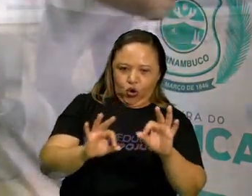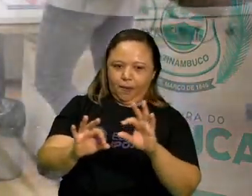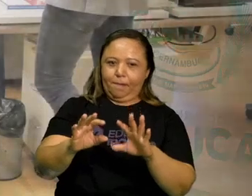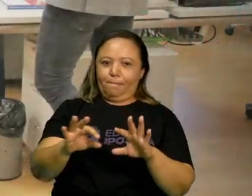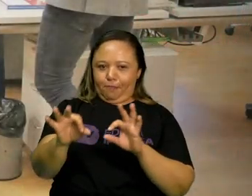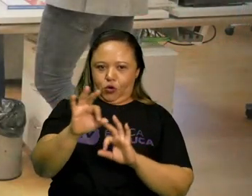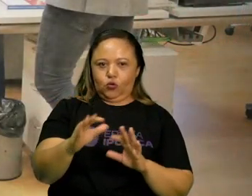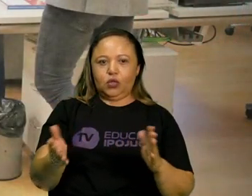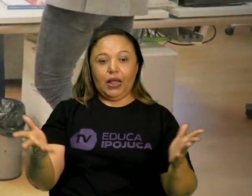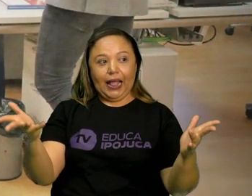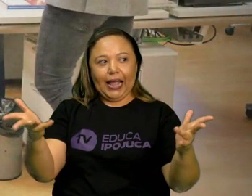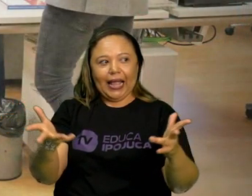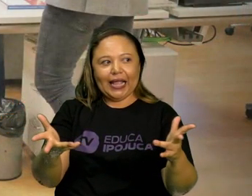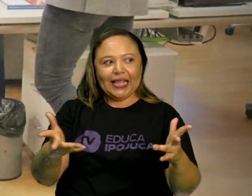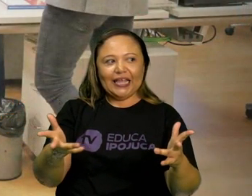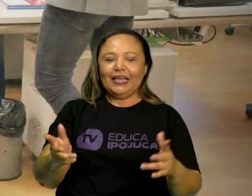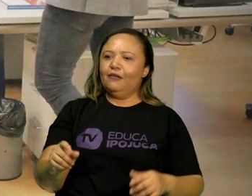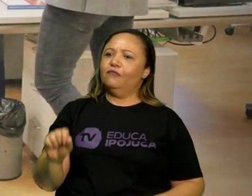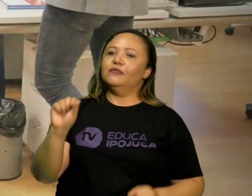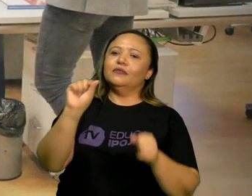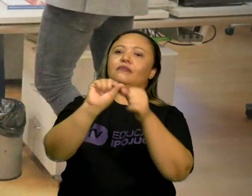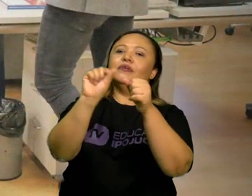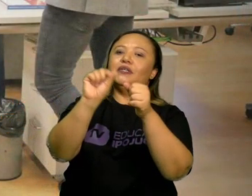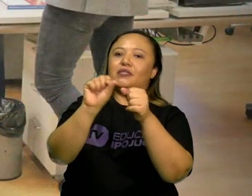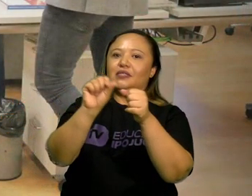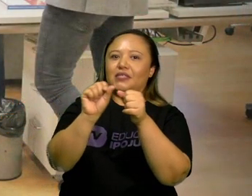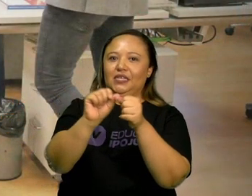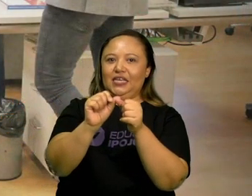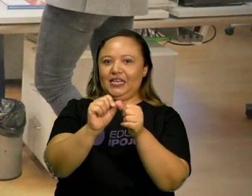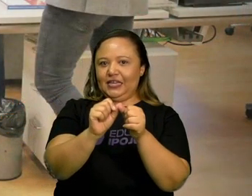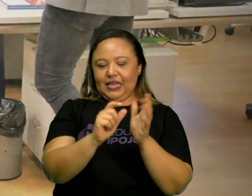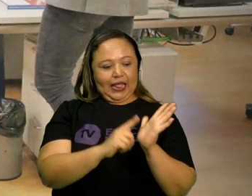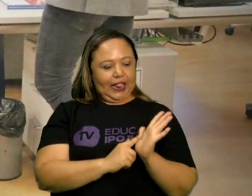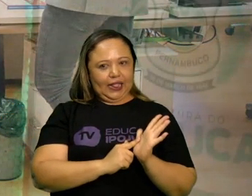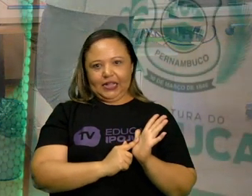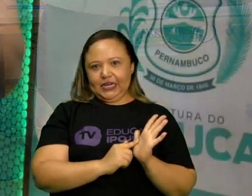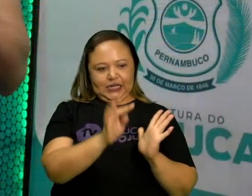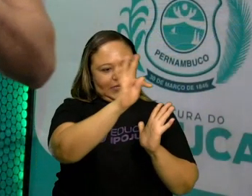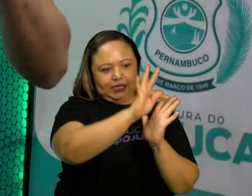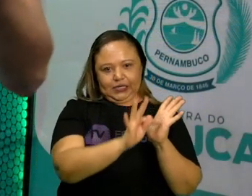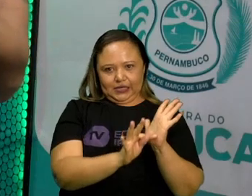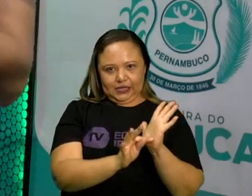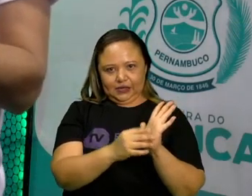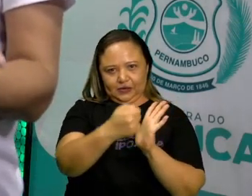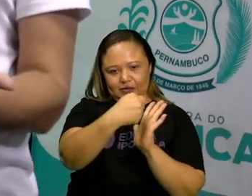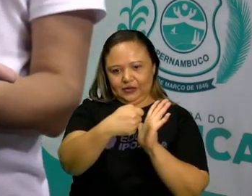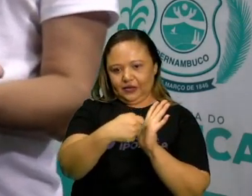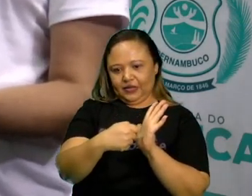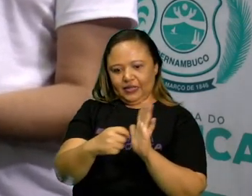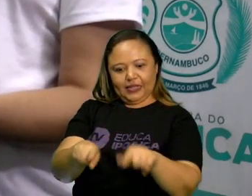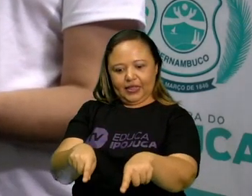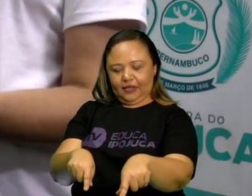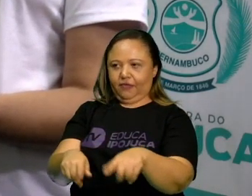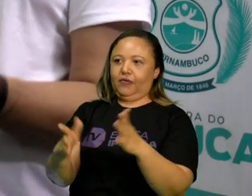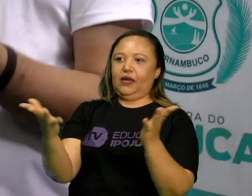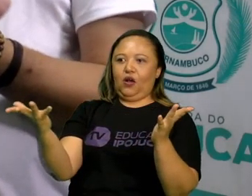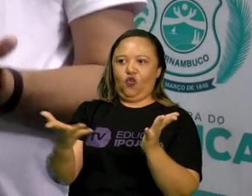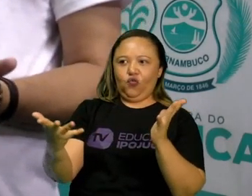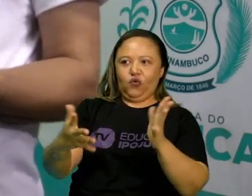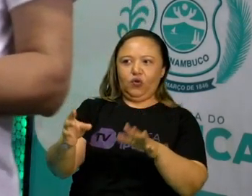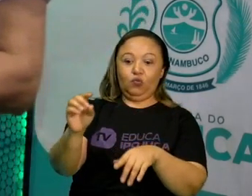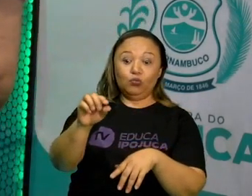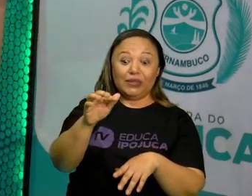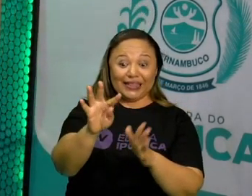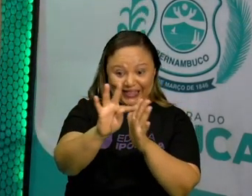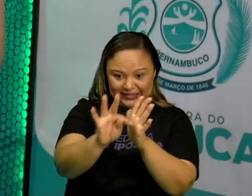produção. A produção é você realizar, é você fazer acontecer as filmagens. Então,